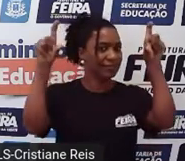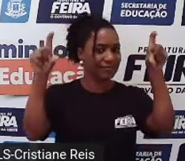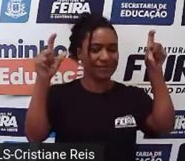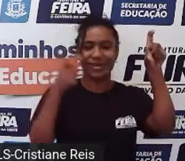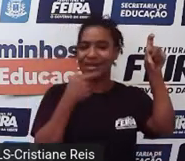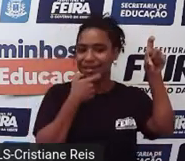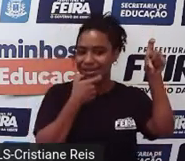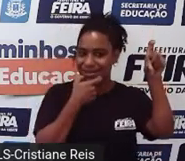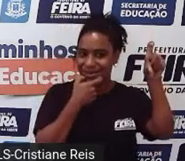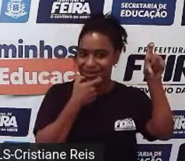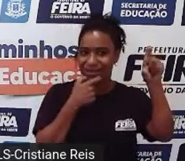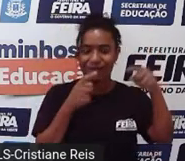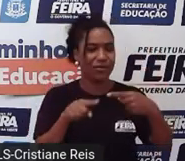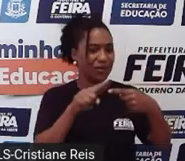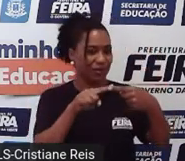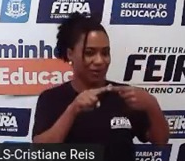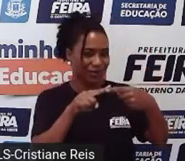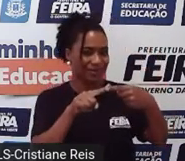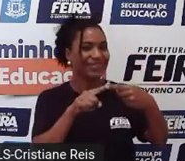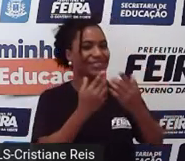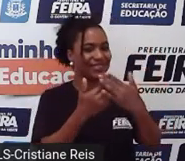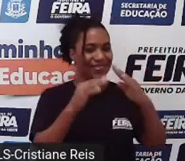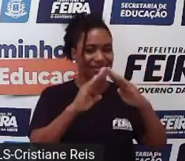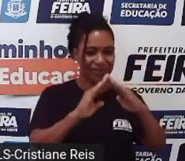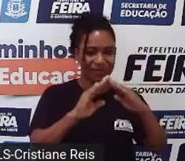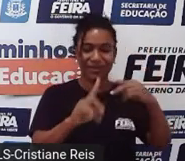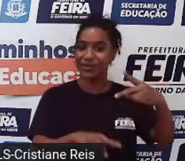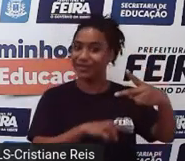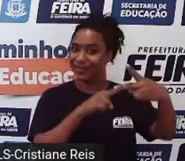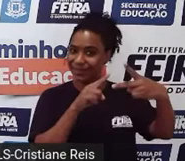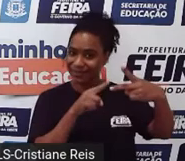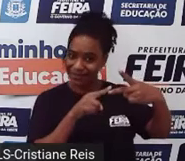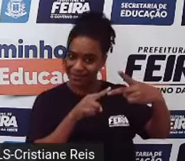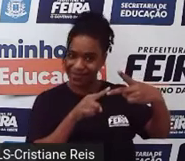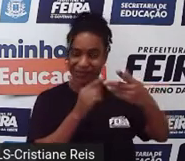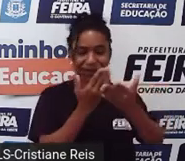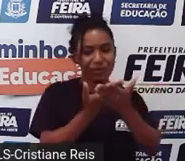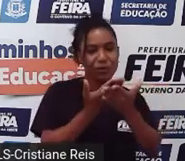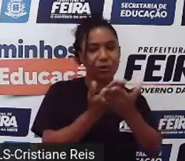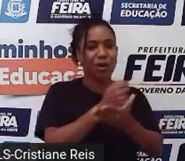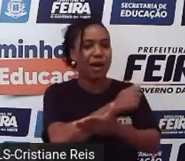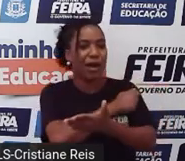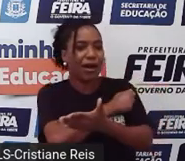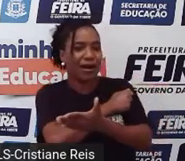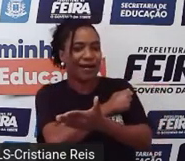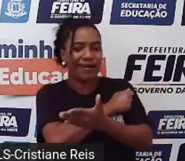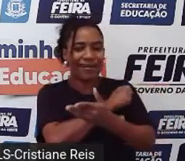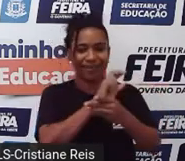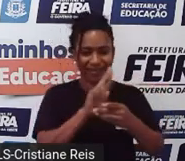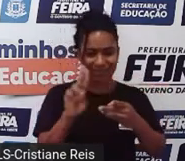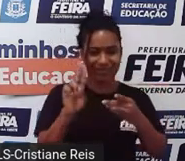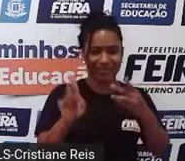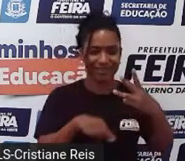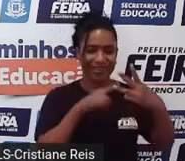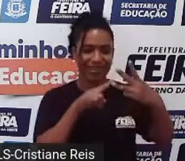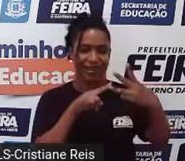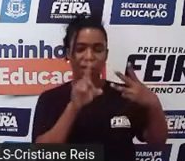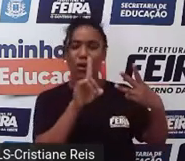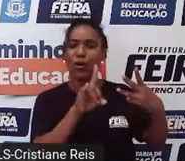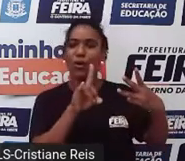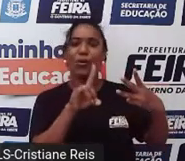o nome da sua escola, skill, o seu nome, student, a série que você estuda,